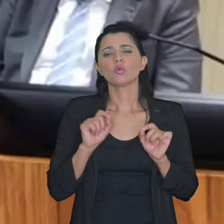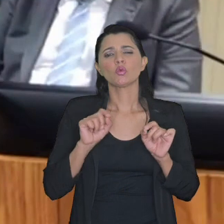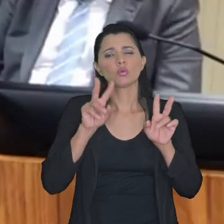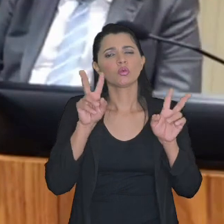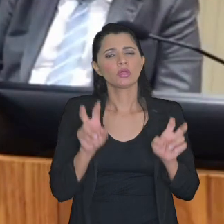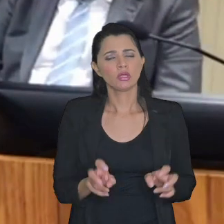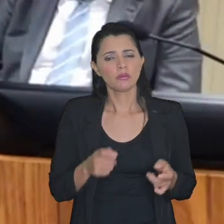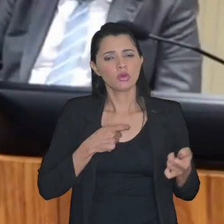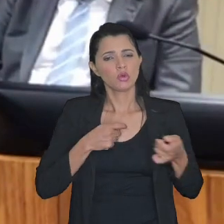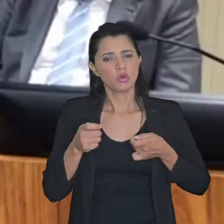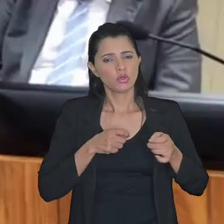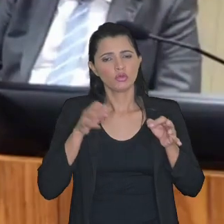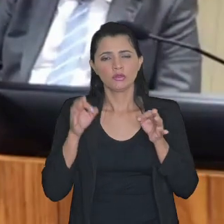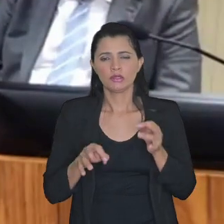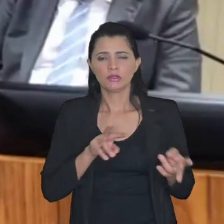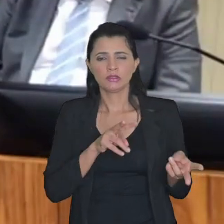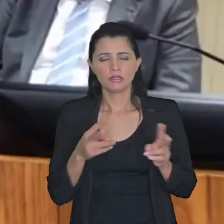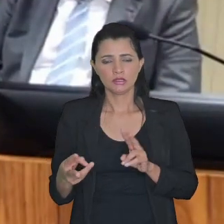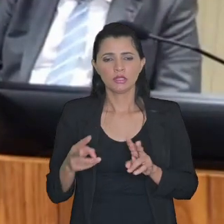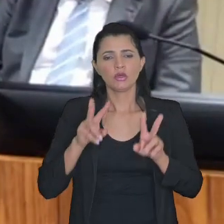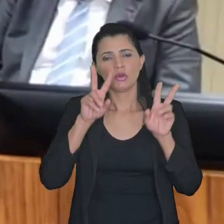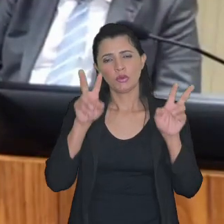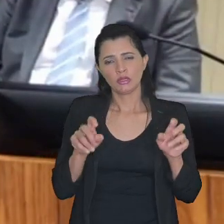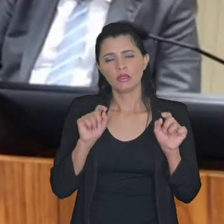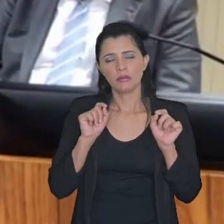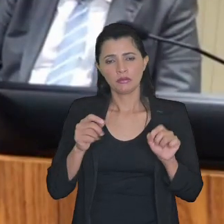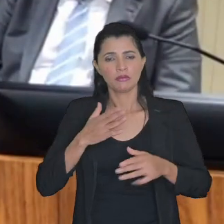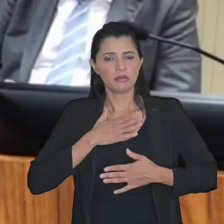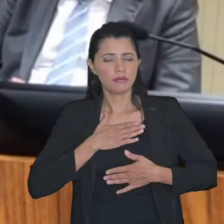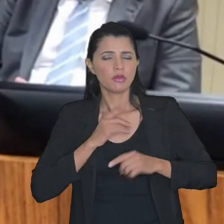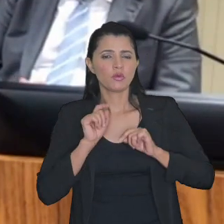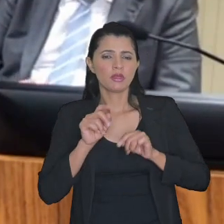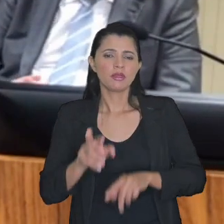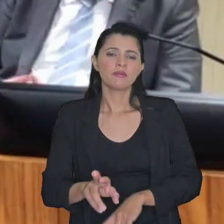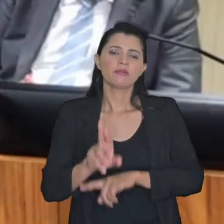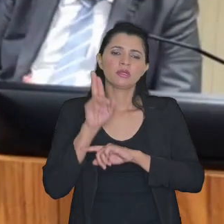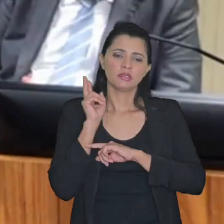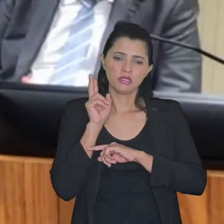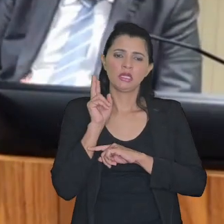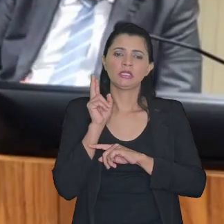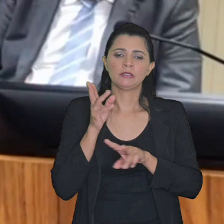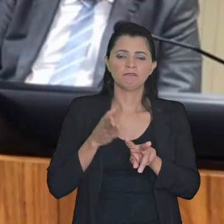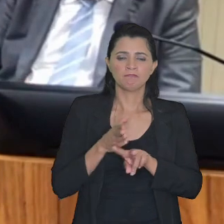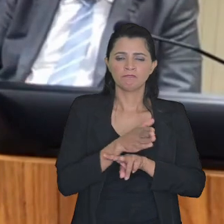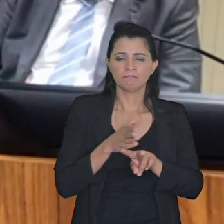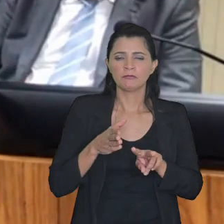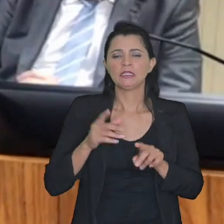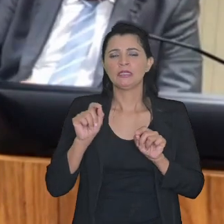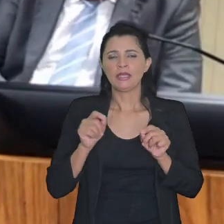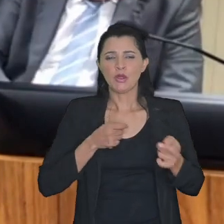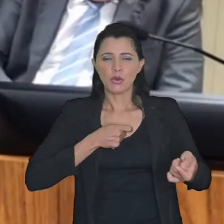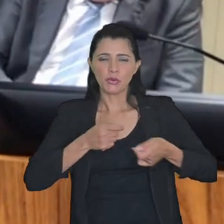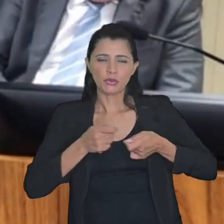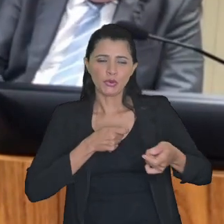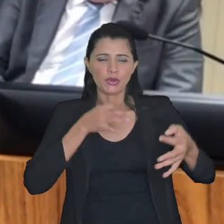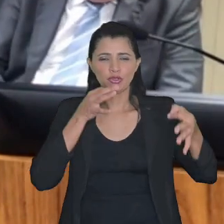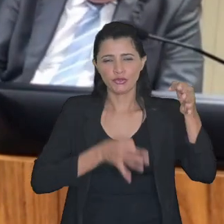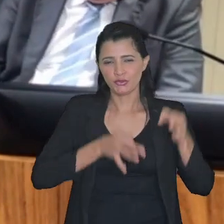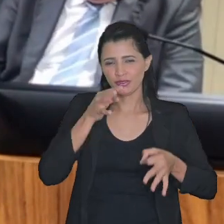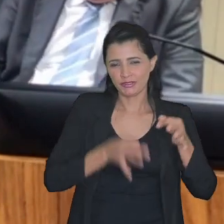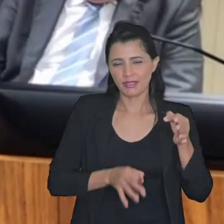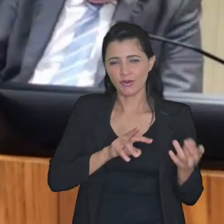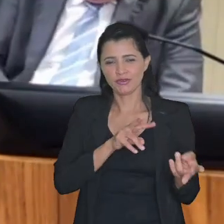do tema controle judicial da transação o tema em si para mim ele representa um paradoxo porque eu acho que controle judicial